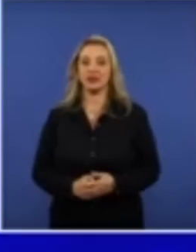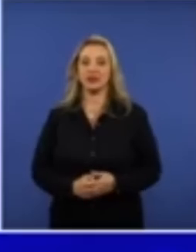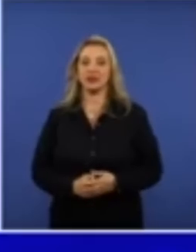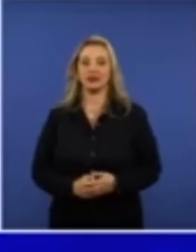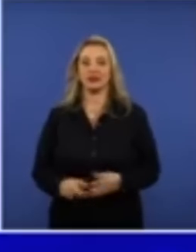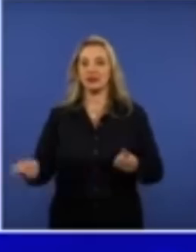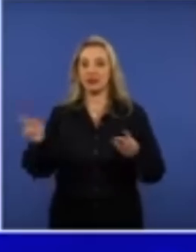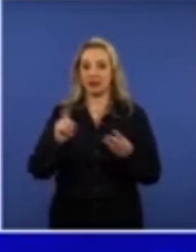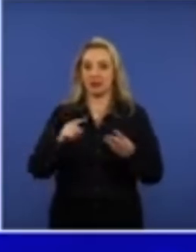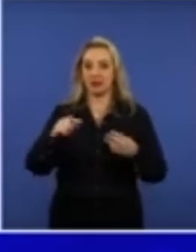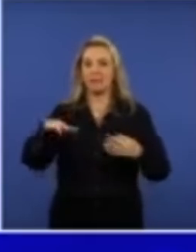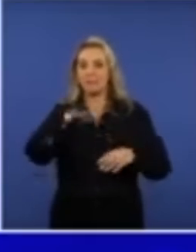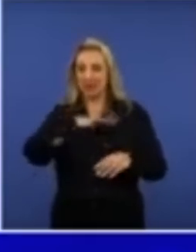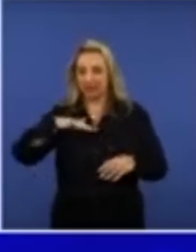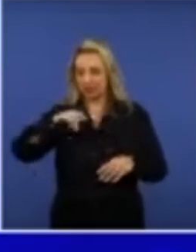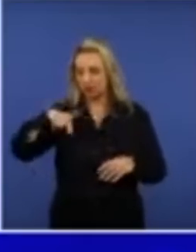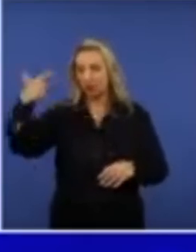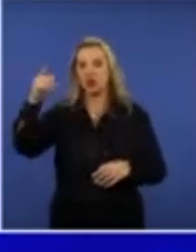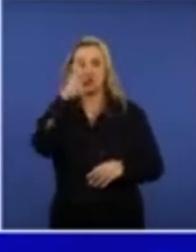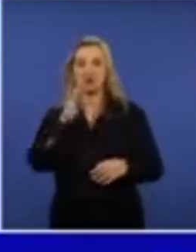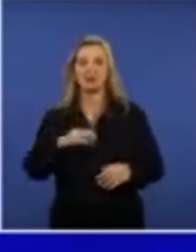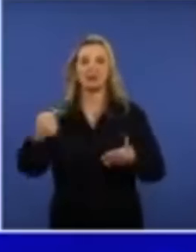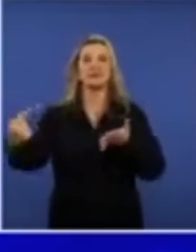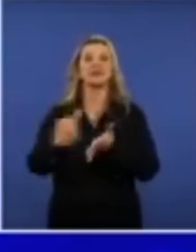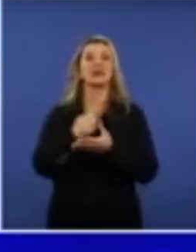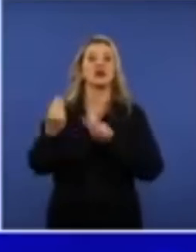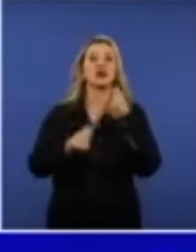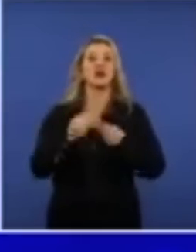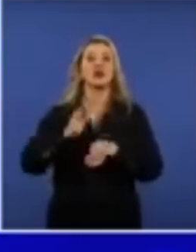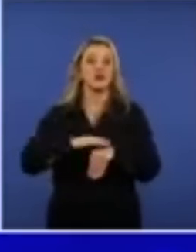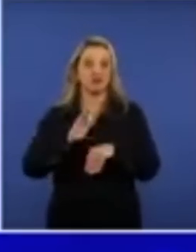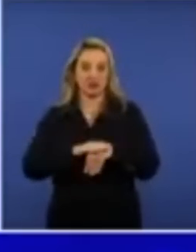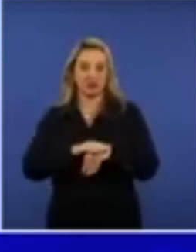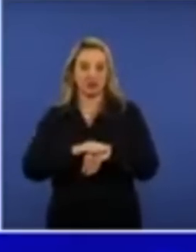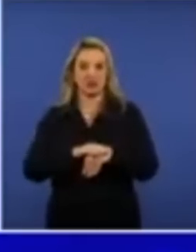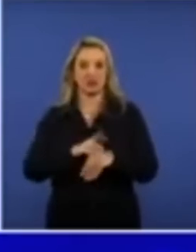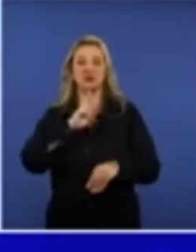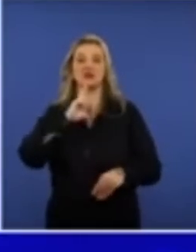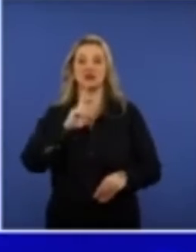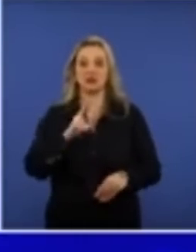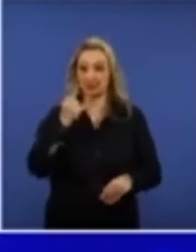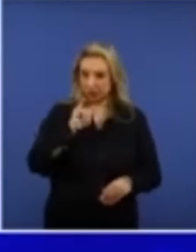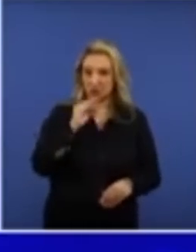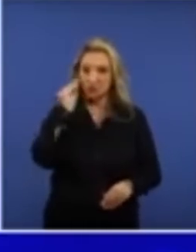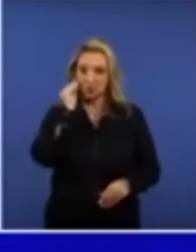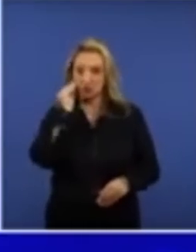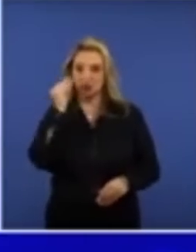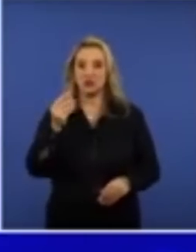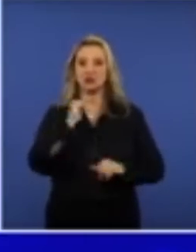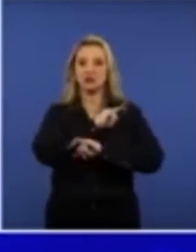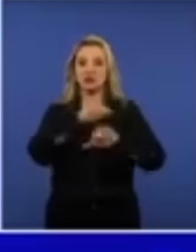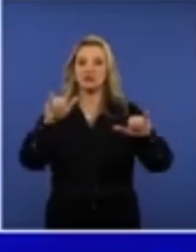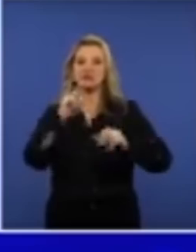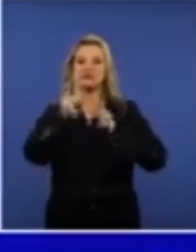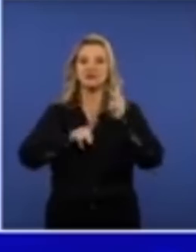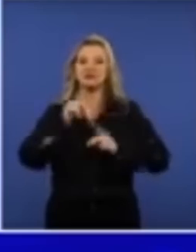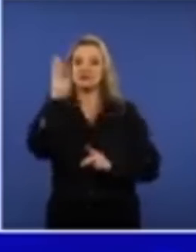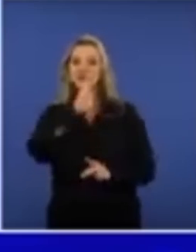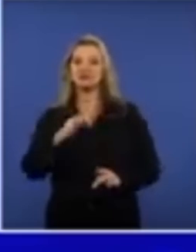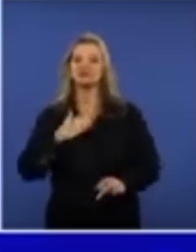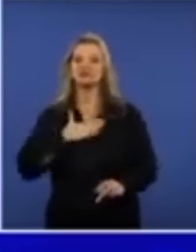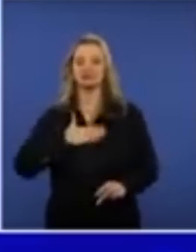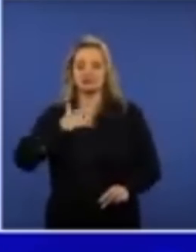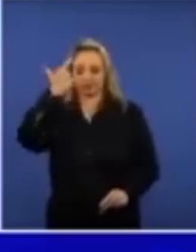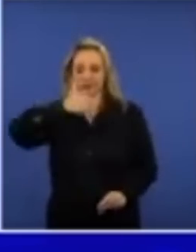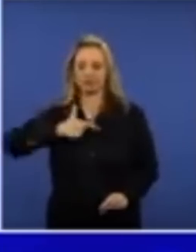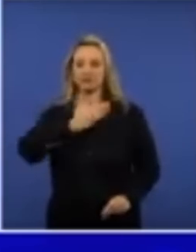mercados ou no mercado brasileiro. Me pergunte na sequência como fazer isso e eu também, se tiver oportunidade, quero dizer ao povo brasileiro que eu